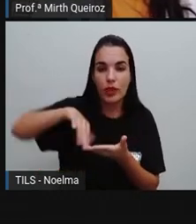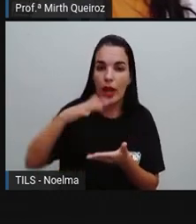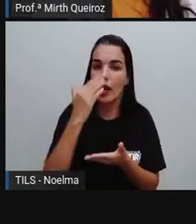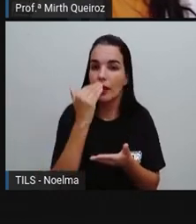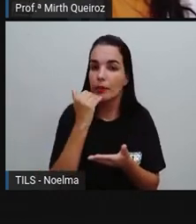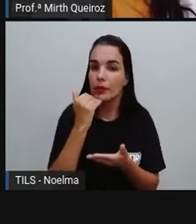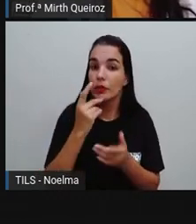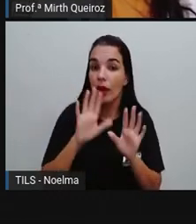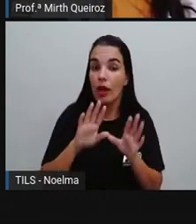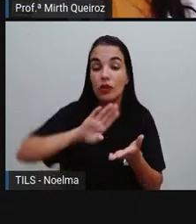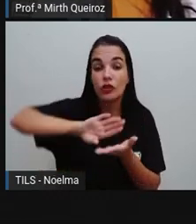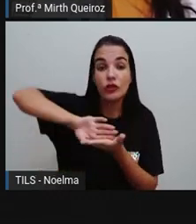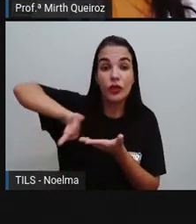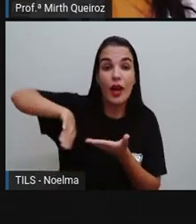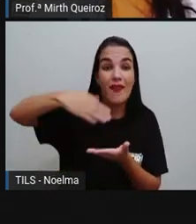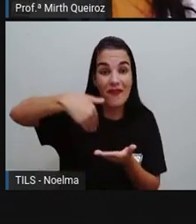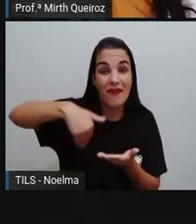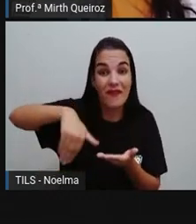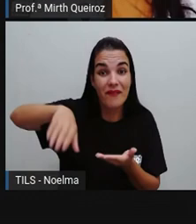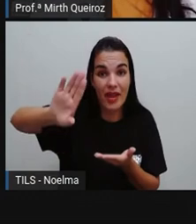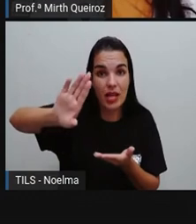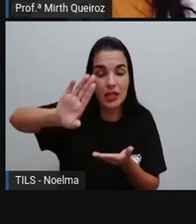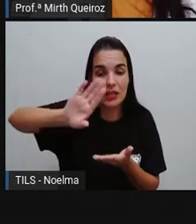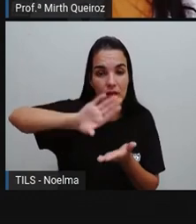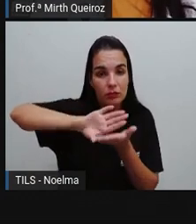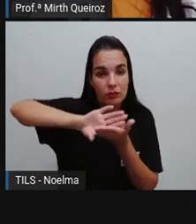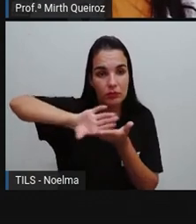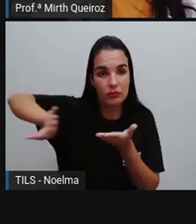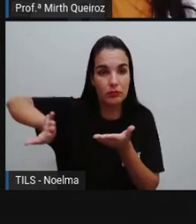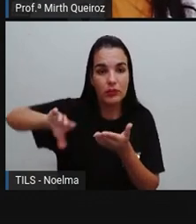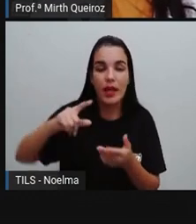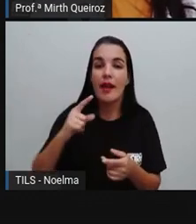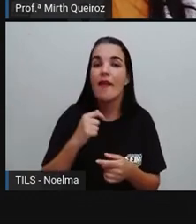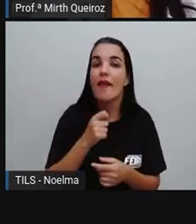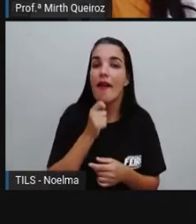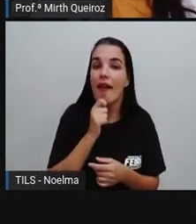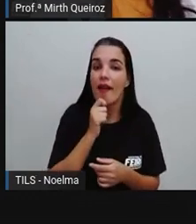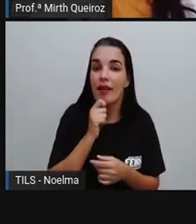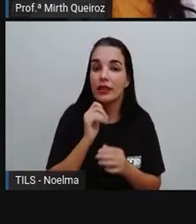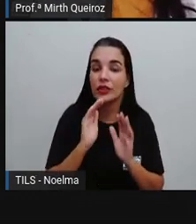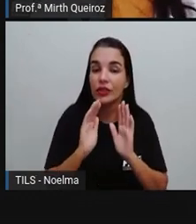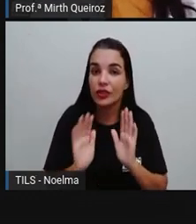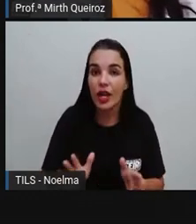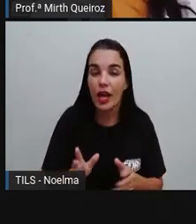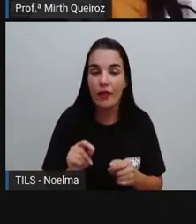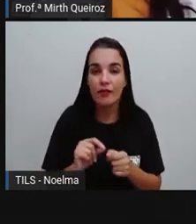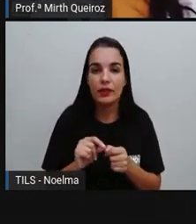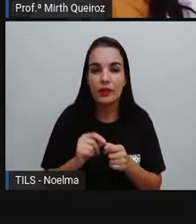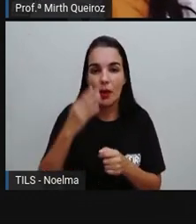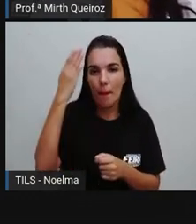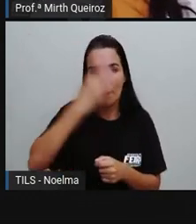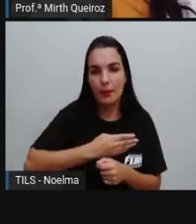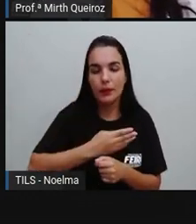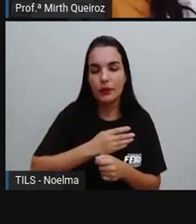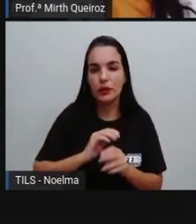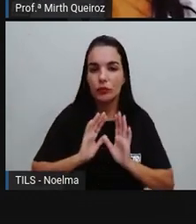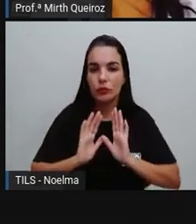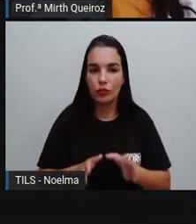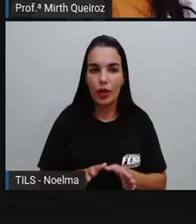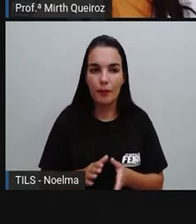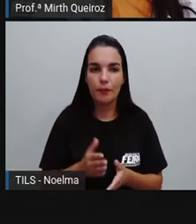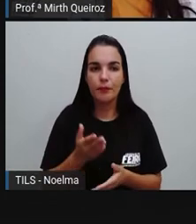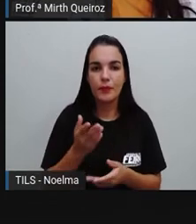até 2022. Ele se comprometeu, então é algo que ele já fez. Esse verbo aí está no